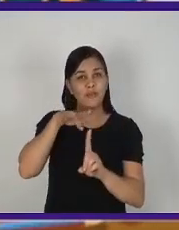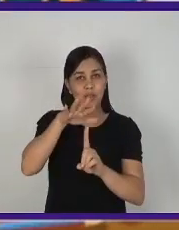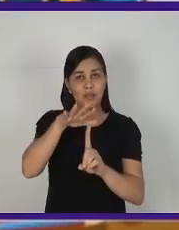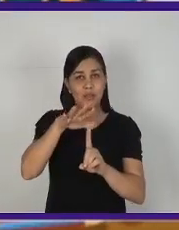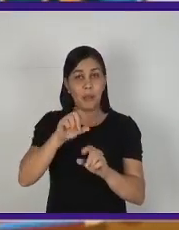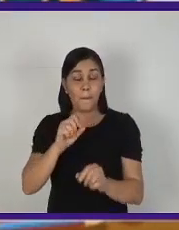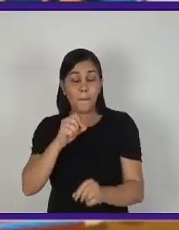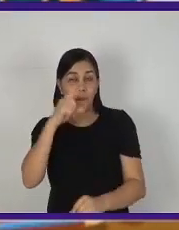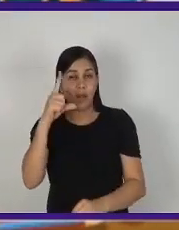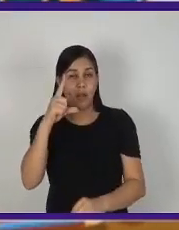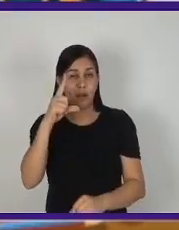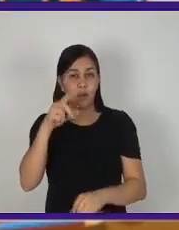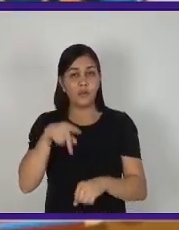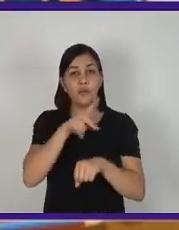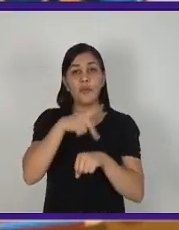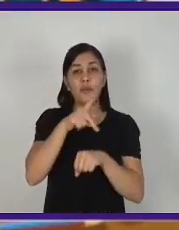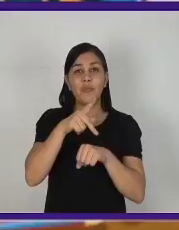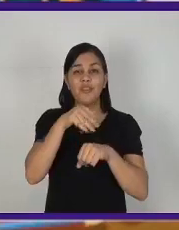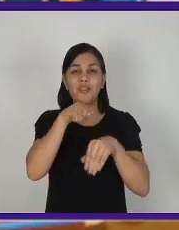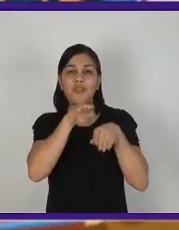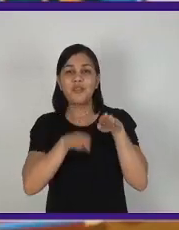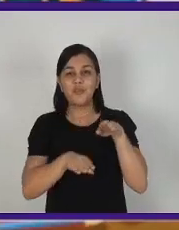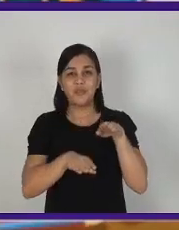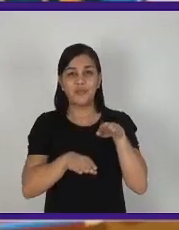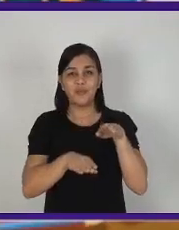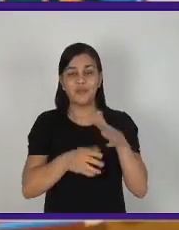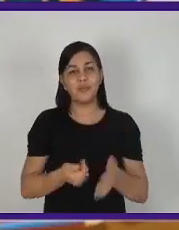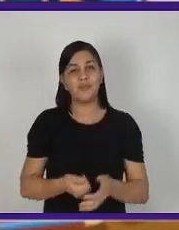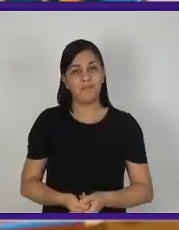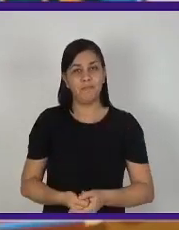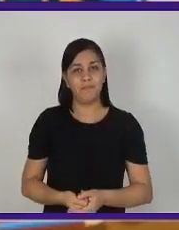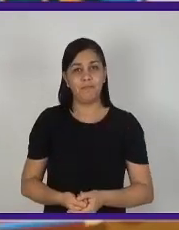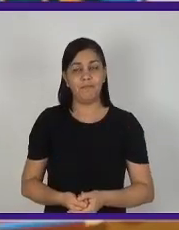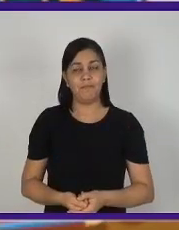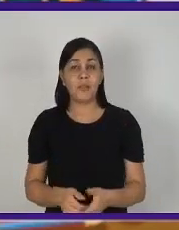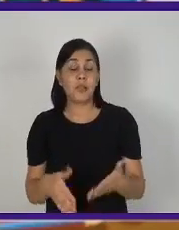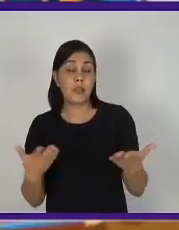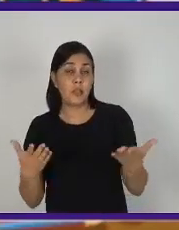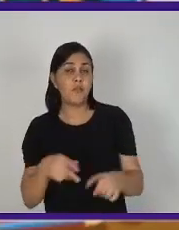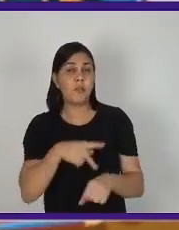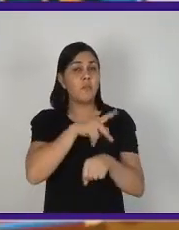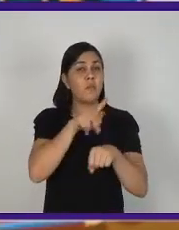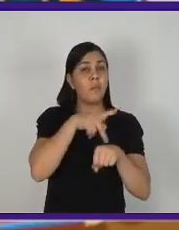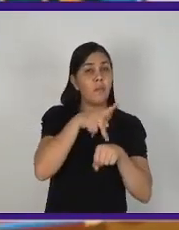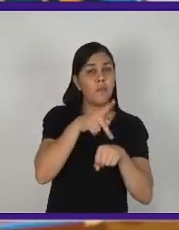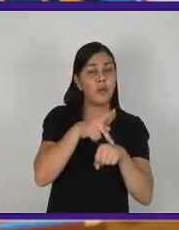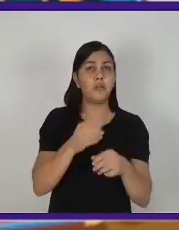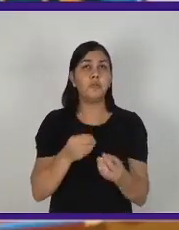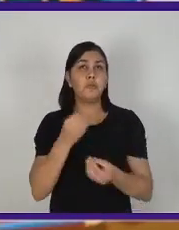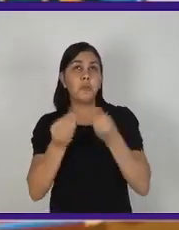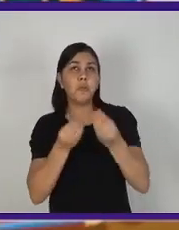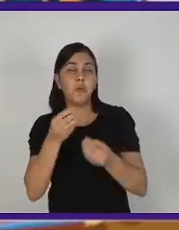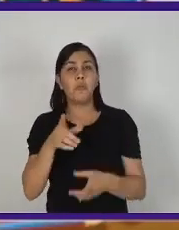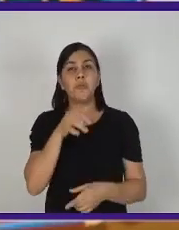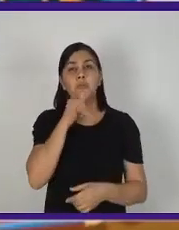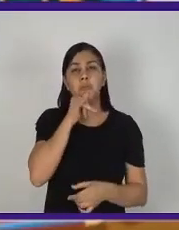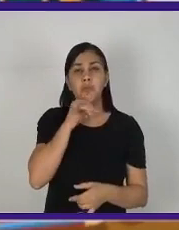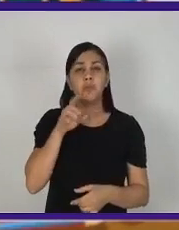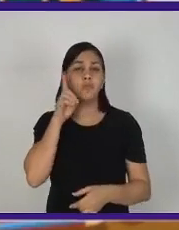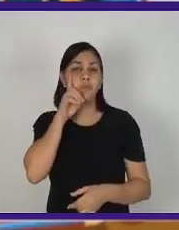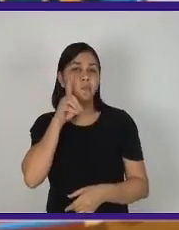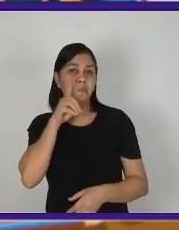subdesenvolvido ou em desenvolvimento, né? Então, um país, por exemplo, como os Estados Unidos,